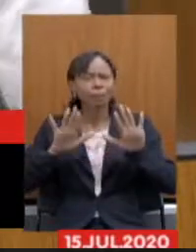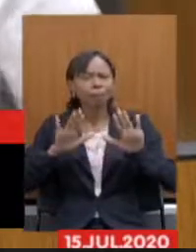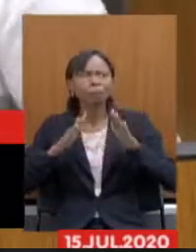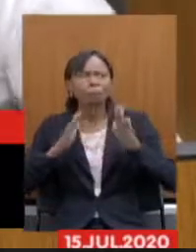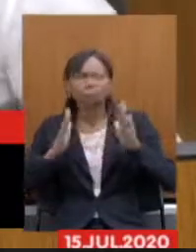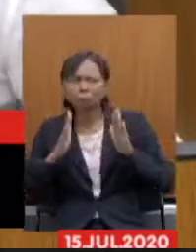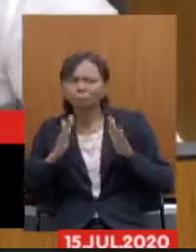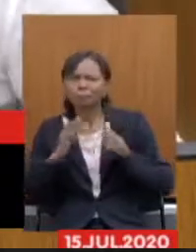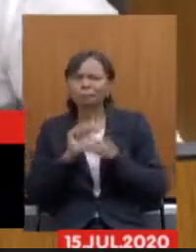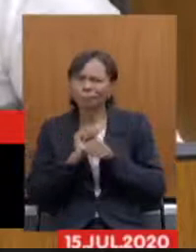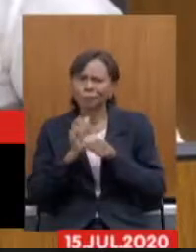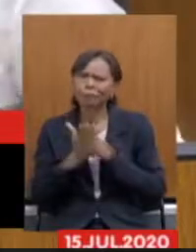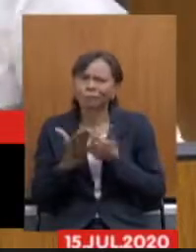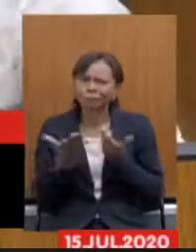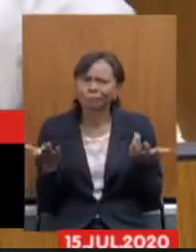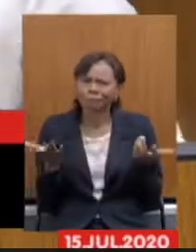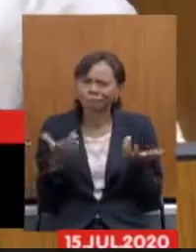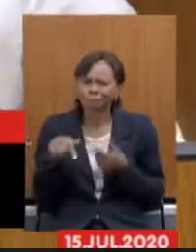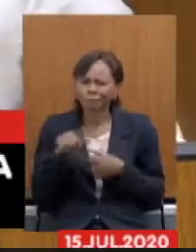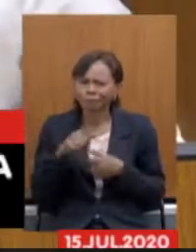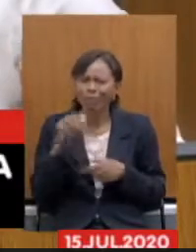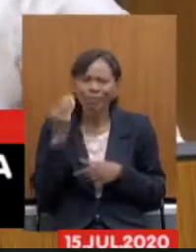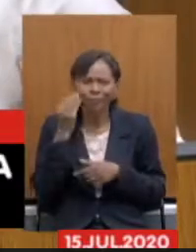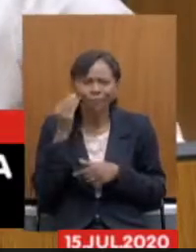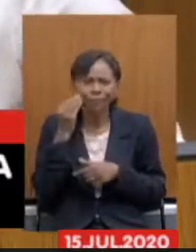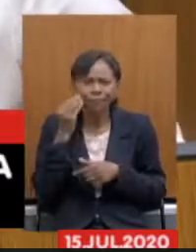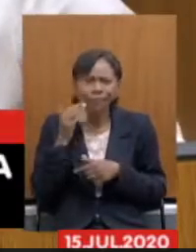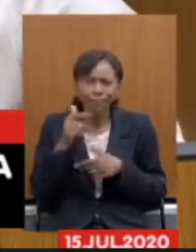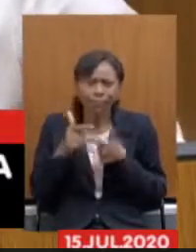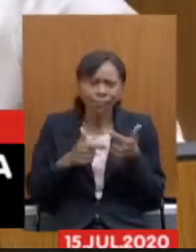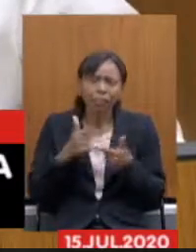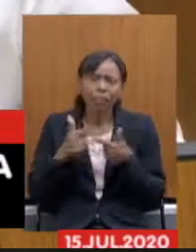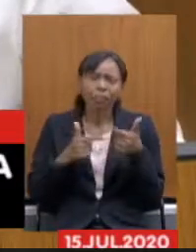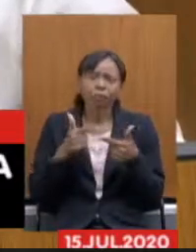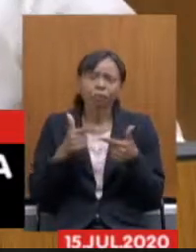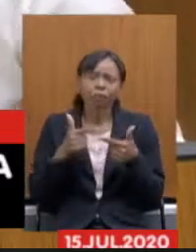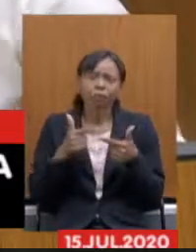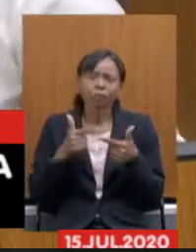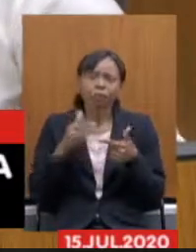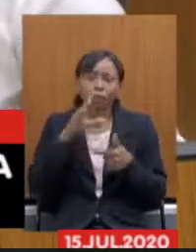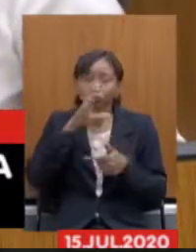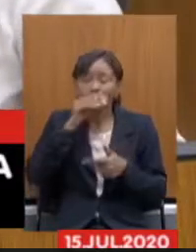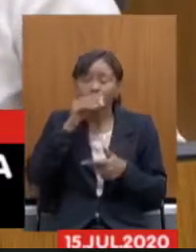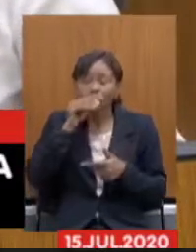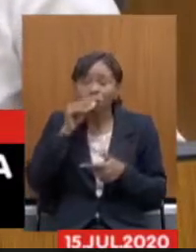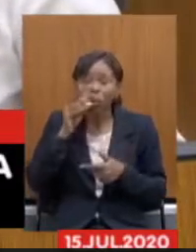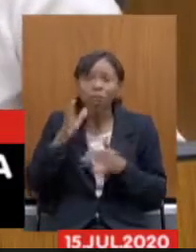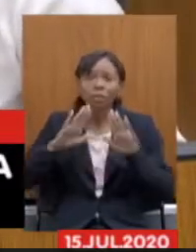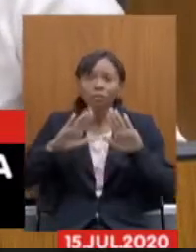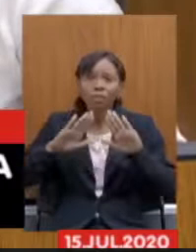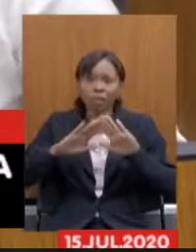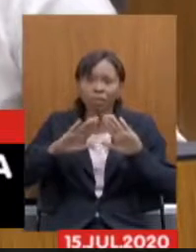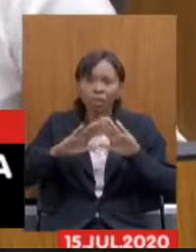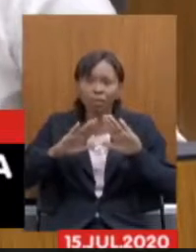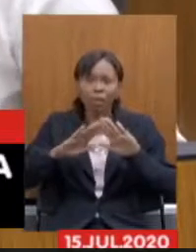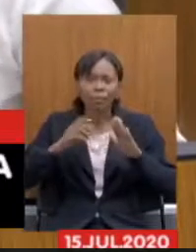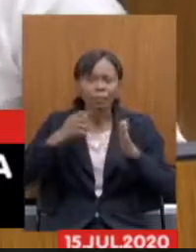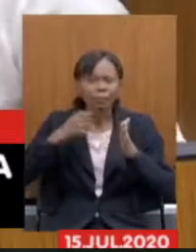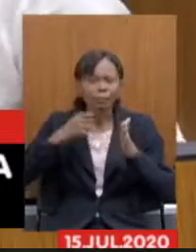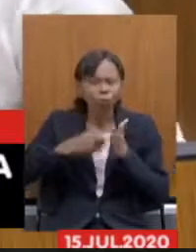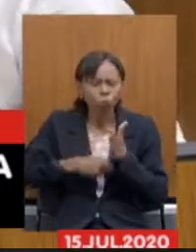os servidores da casa meus colegas né que estão aqui lutando para que a gente possa enquanto parlamentar